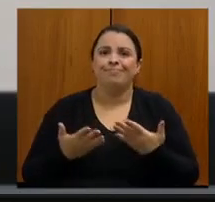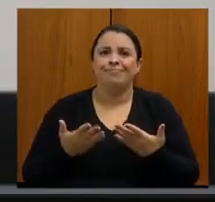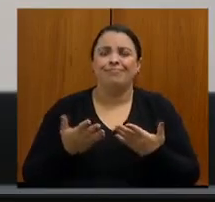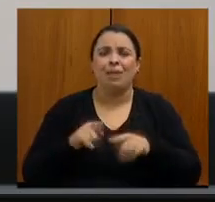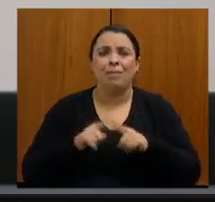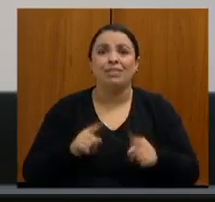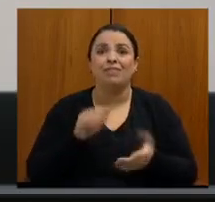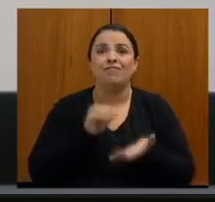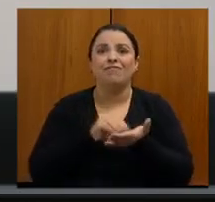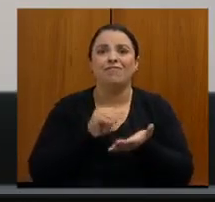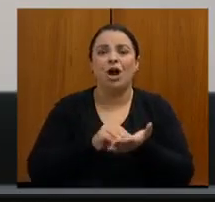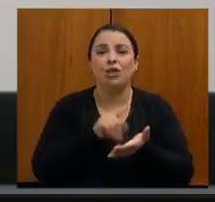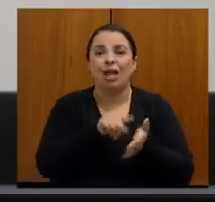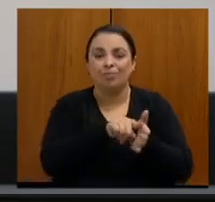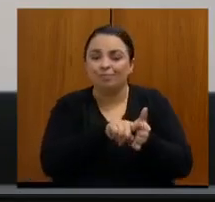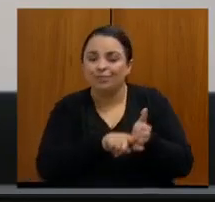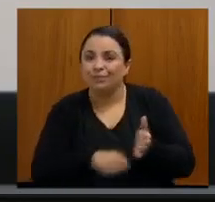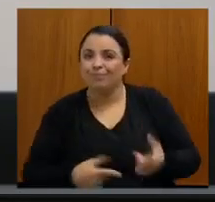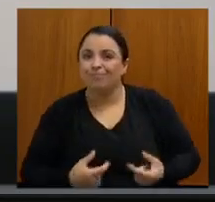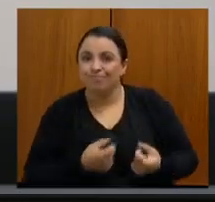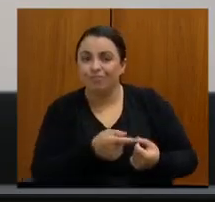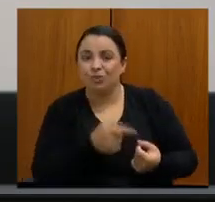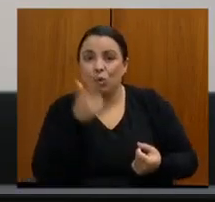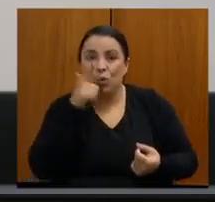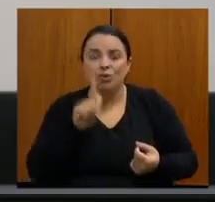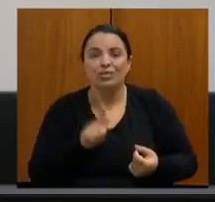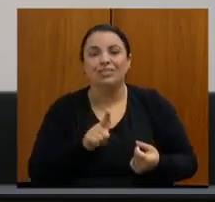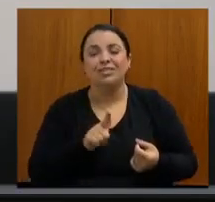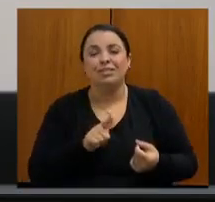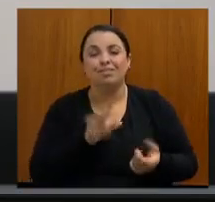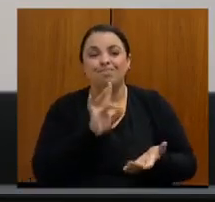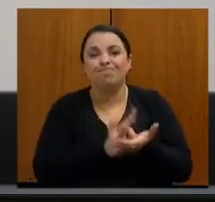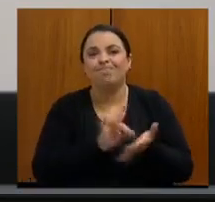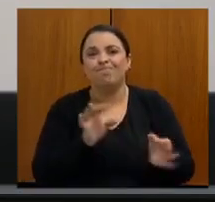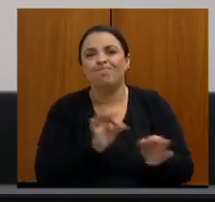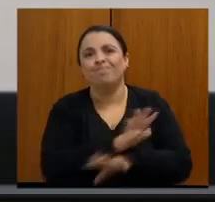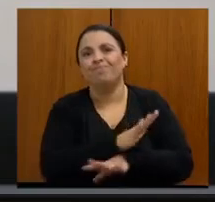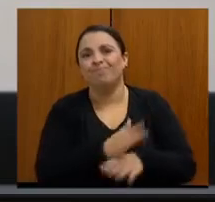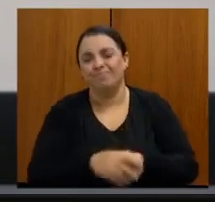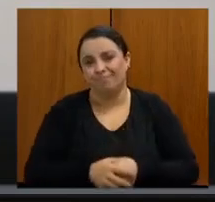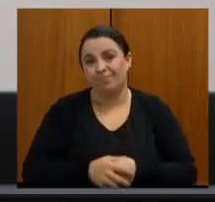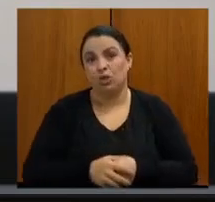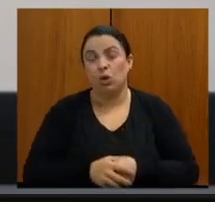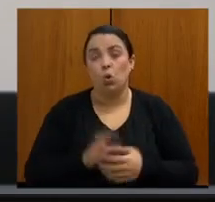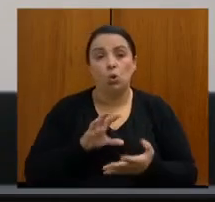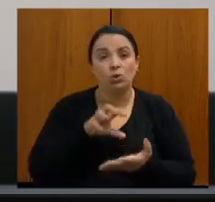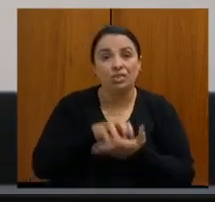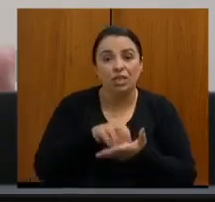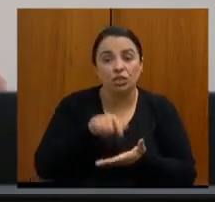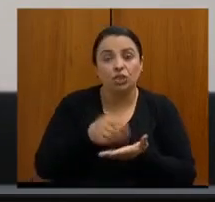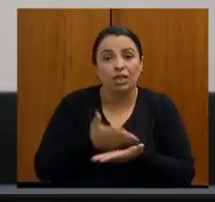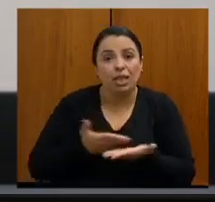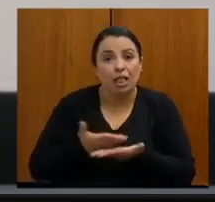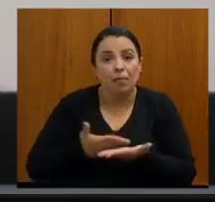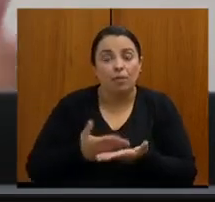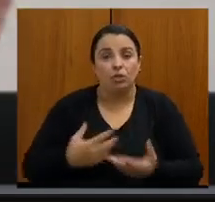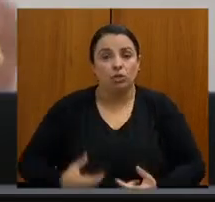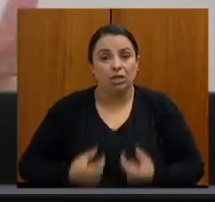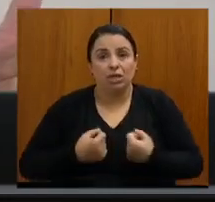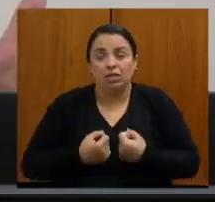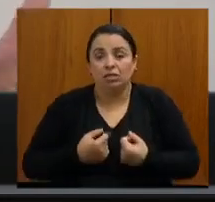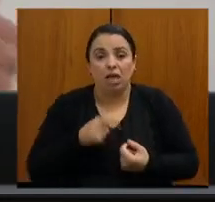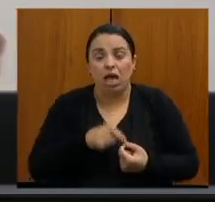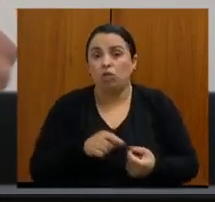porque os centros também que tratam do câncer, eles não estão preparados, quase nenhum, estão preparados para fazer biópsias.